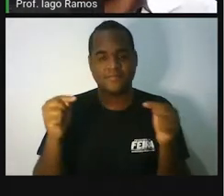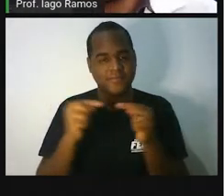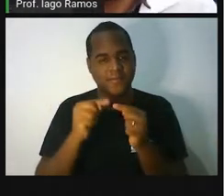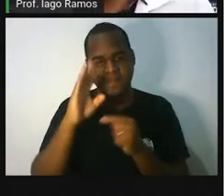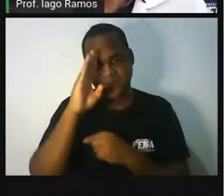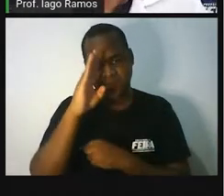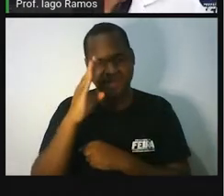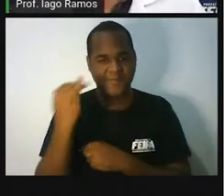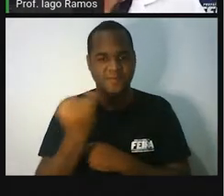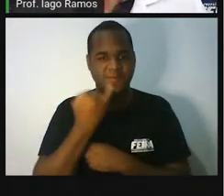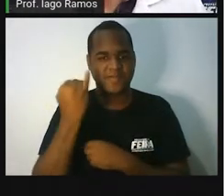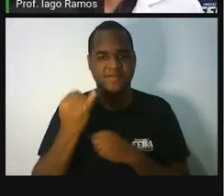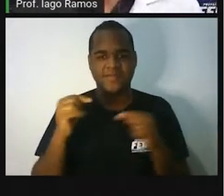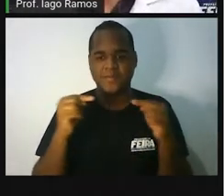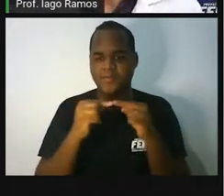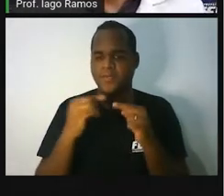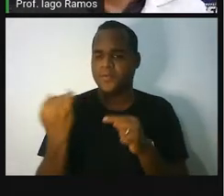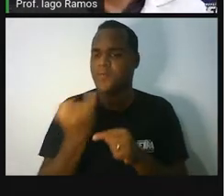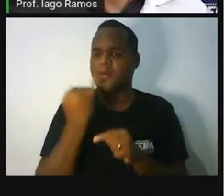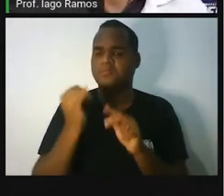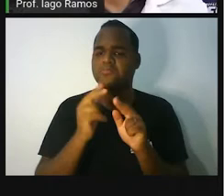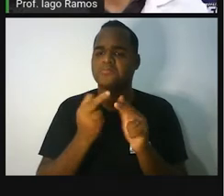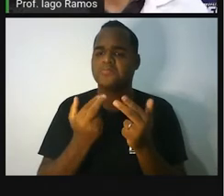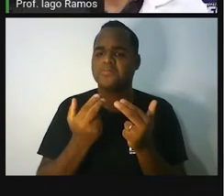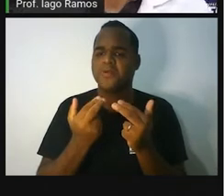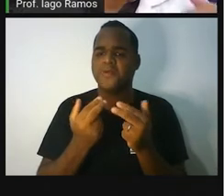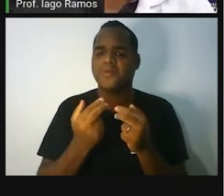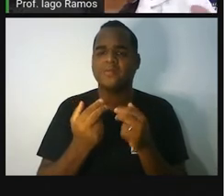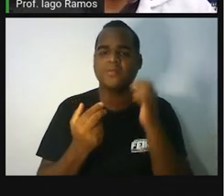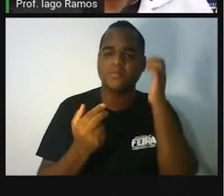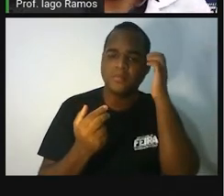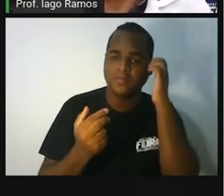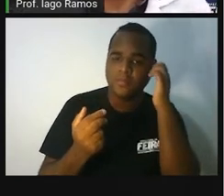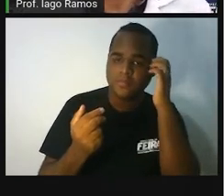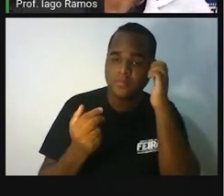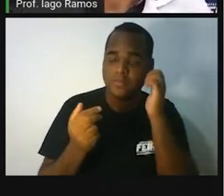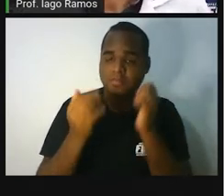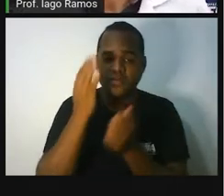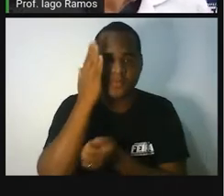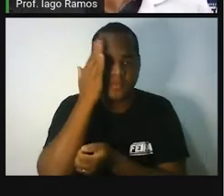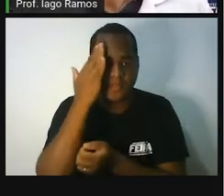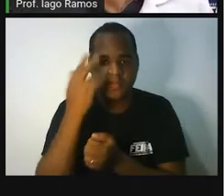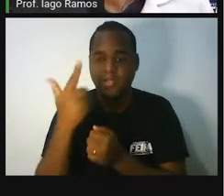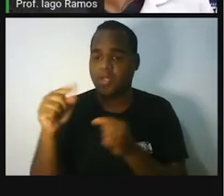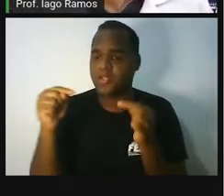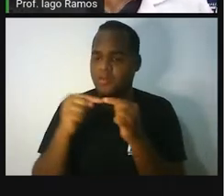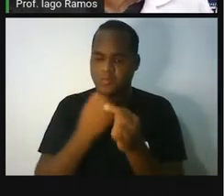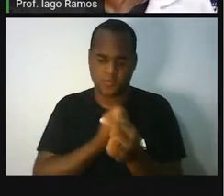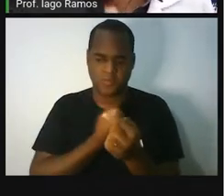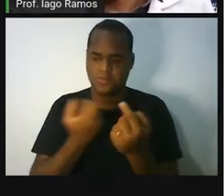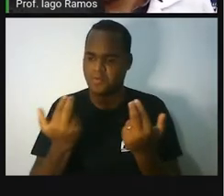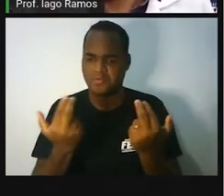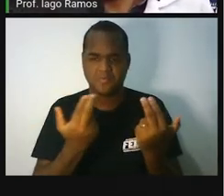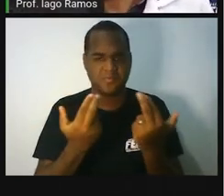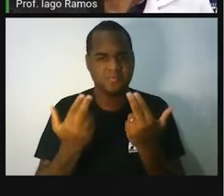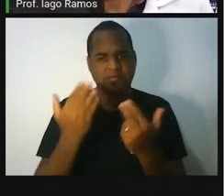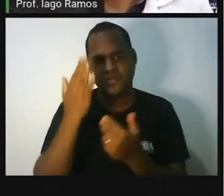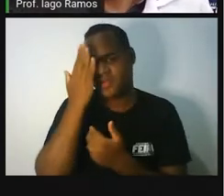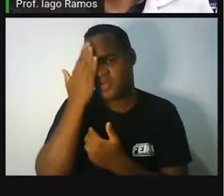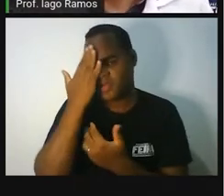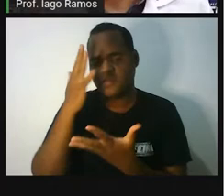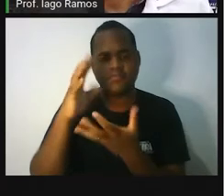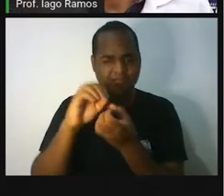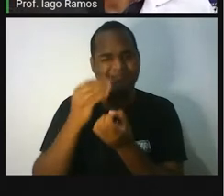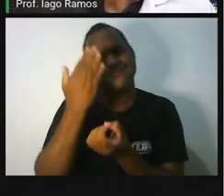muito importante na matemática. Ah, professor, mas eu sei, quando um número é igual a outro, certo? Eu sei que você sabe,